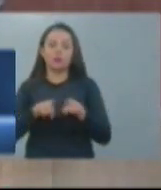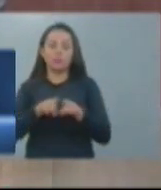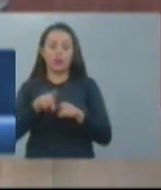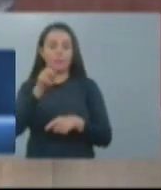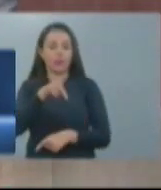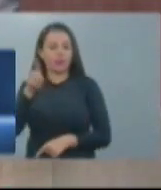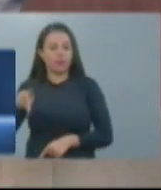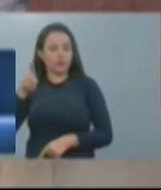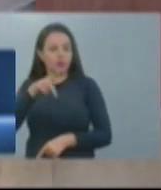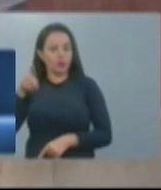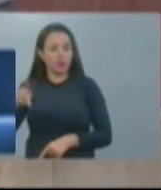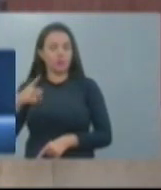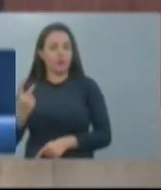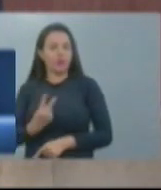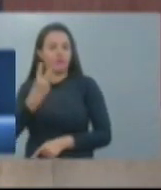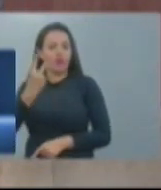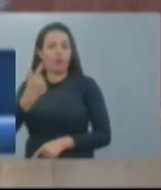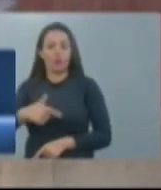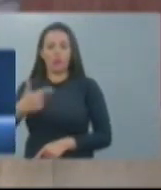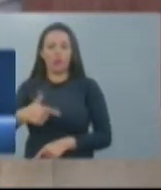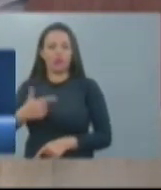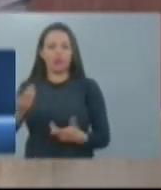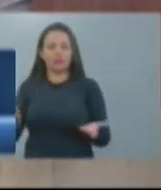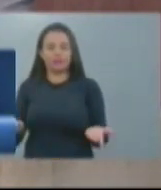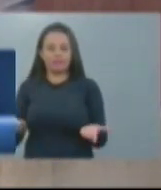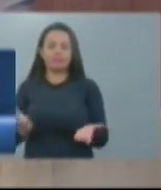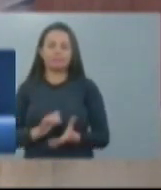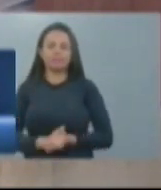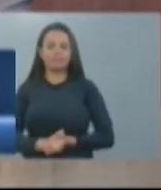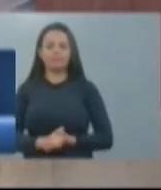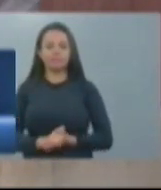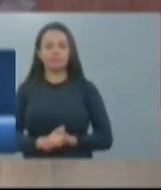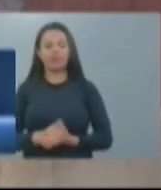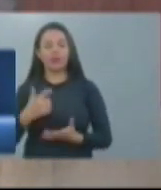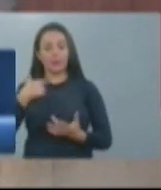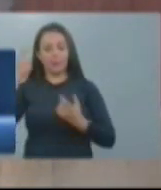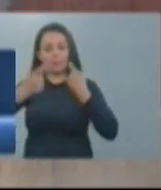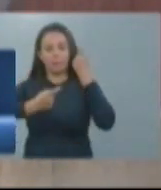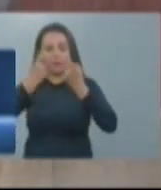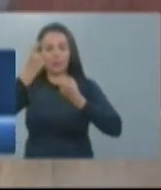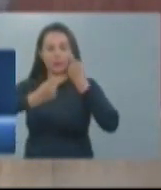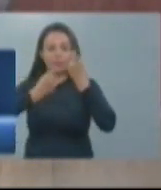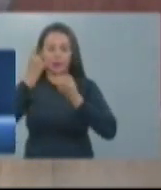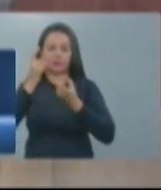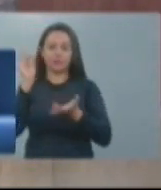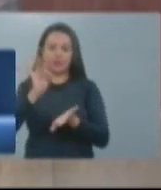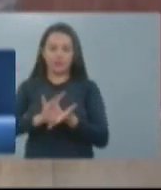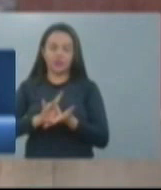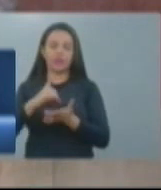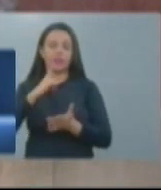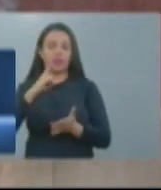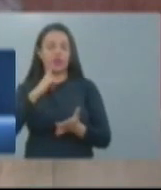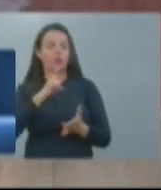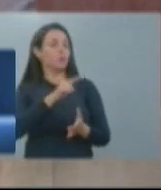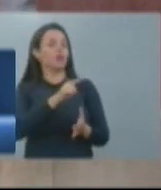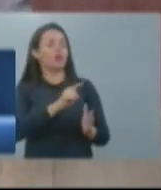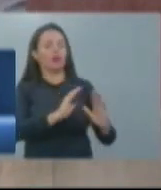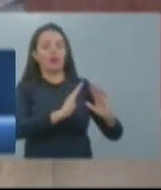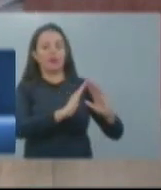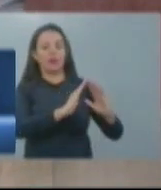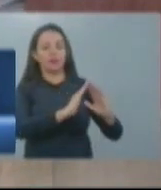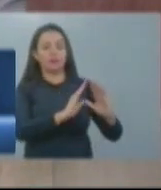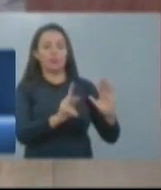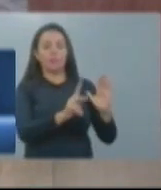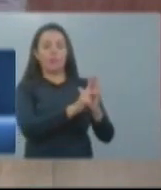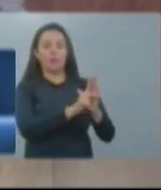função para a qual eles foram ali designados. Então, a está muito preocupado com essa situação, a superlotação desses centros